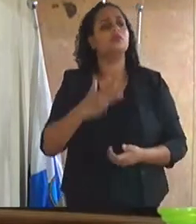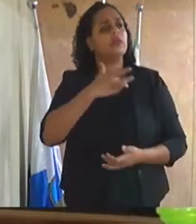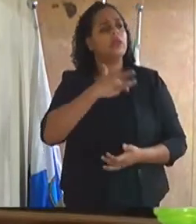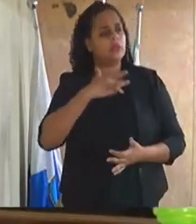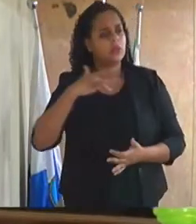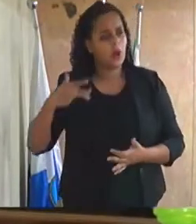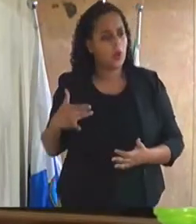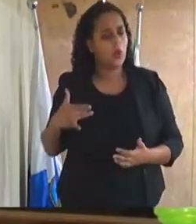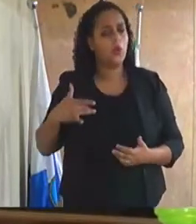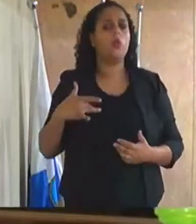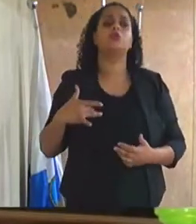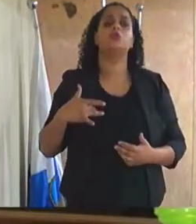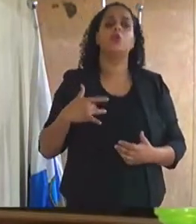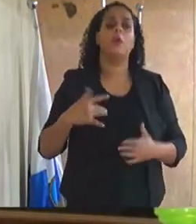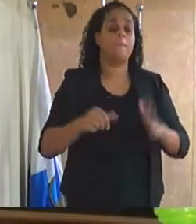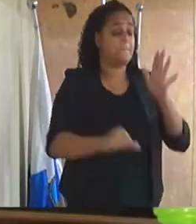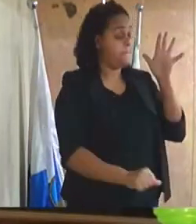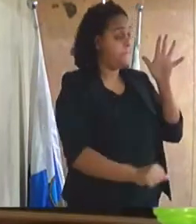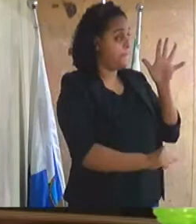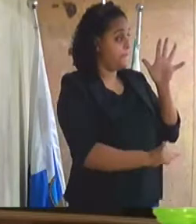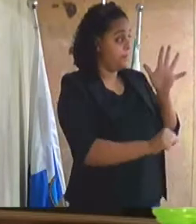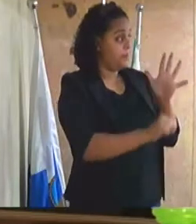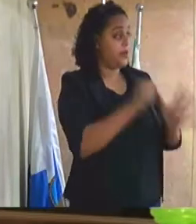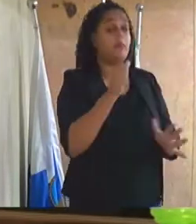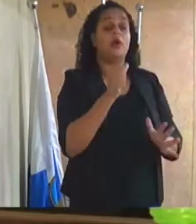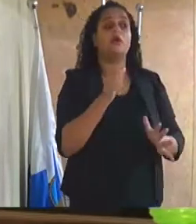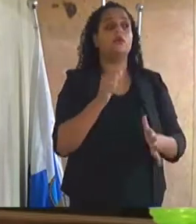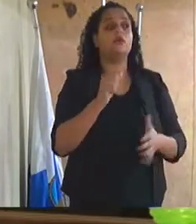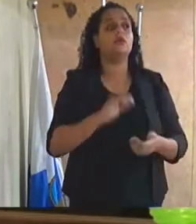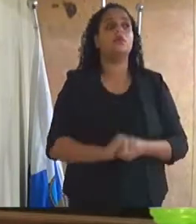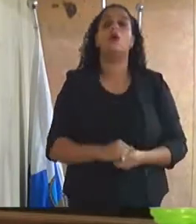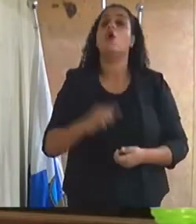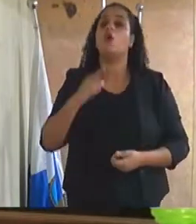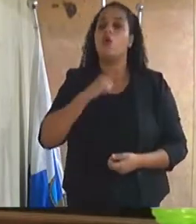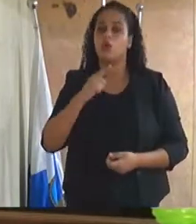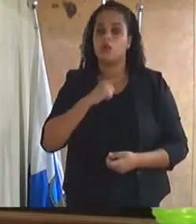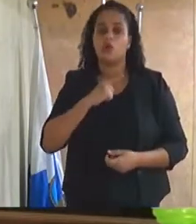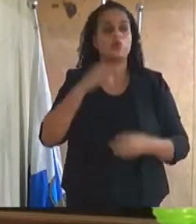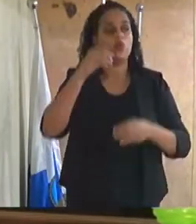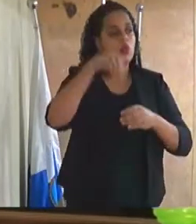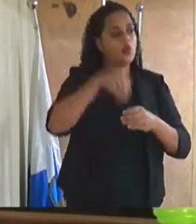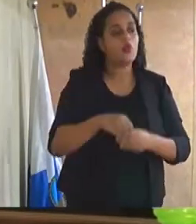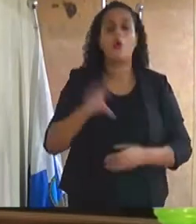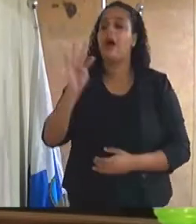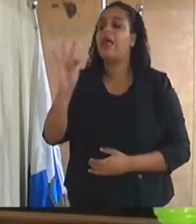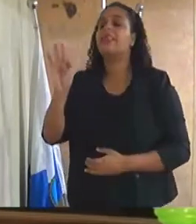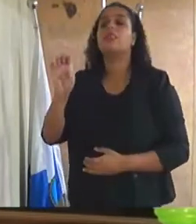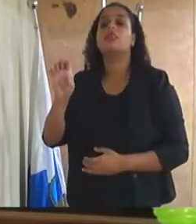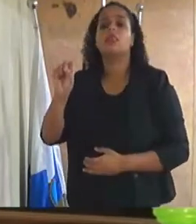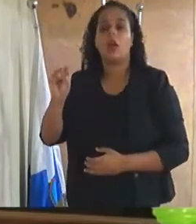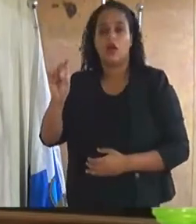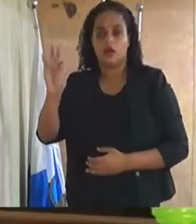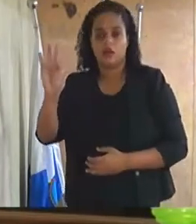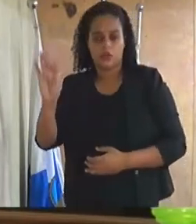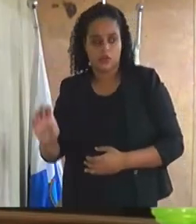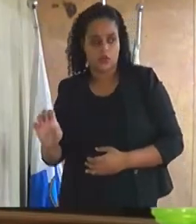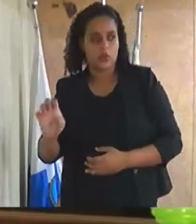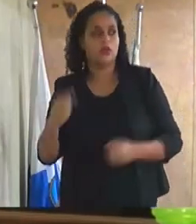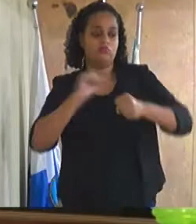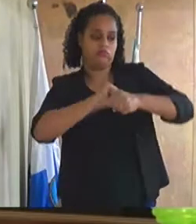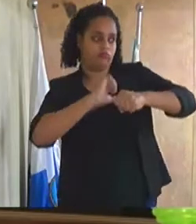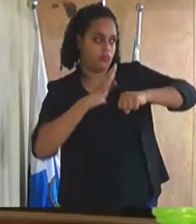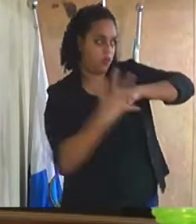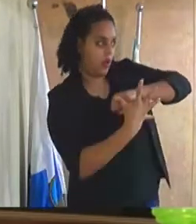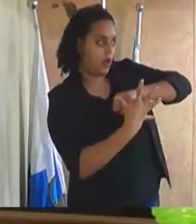Foi o primeiro prefeito que colocou o teste de COVID em todos os bairros, está fazendo isso de uma forma